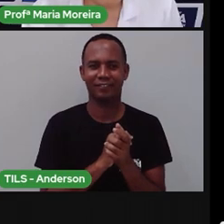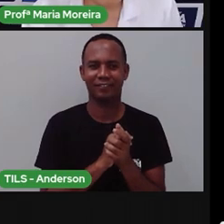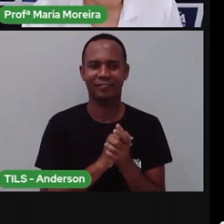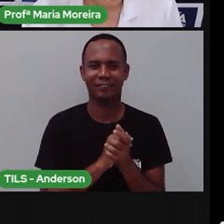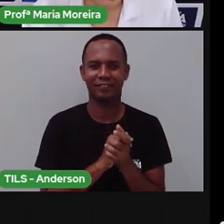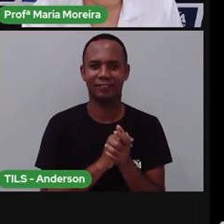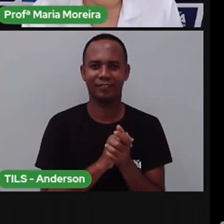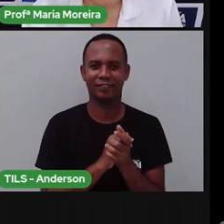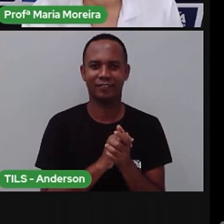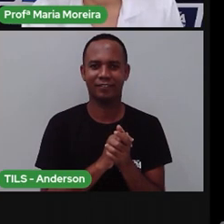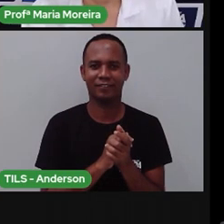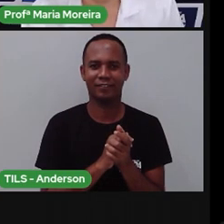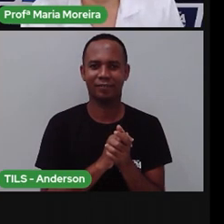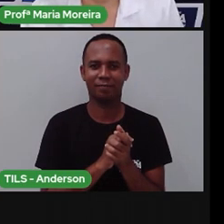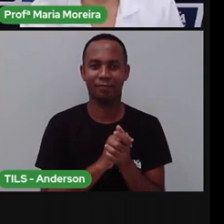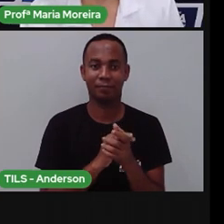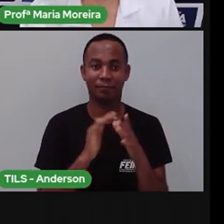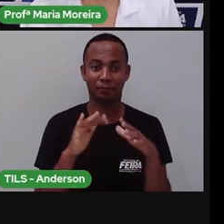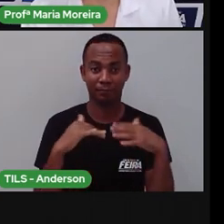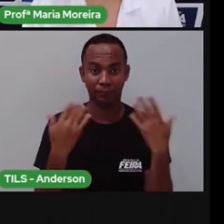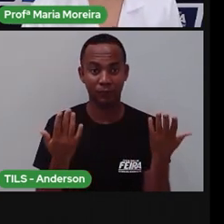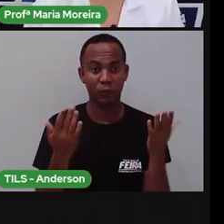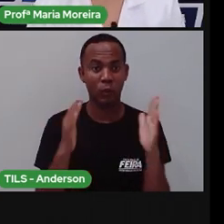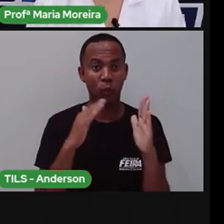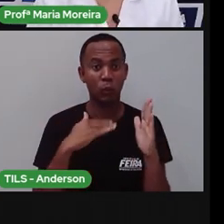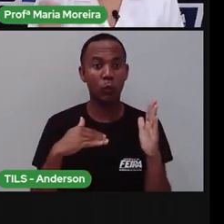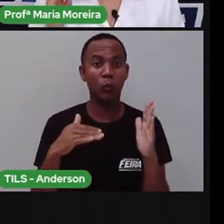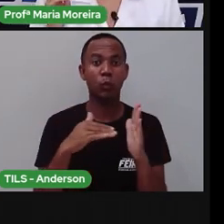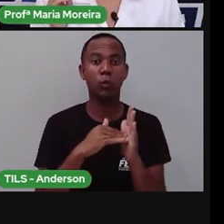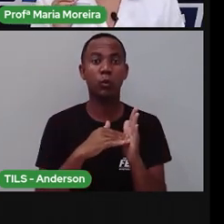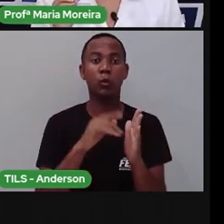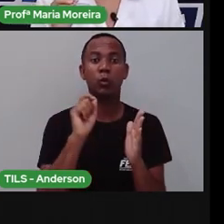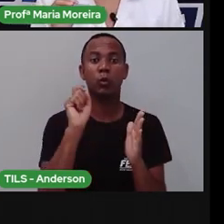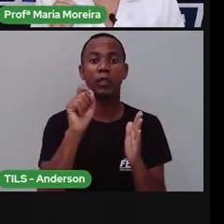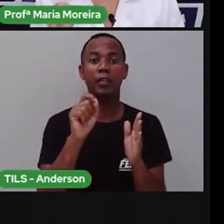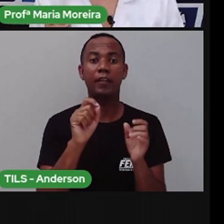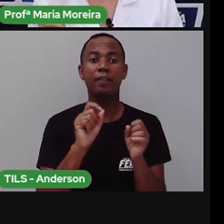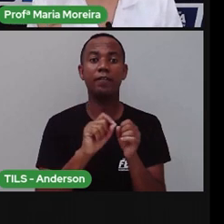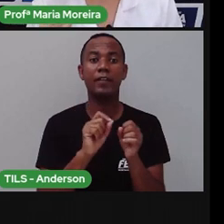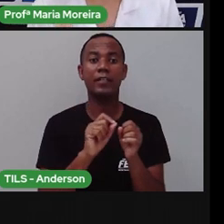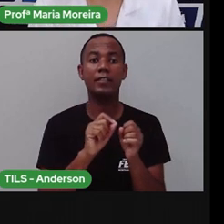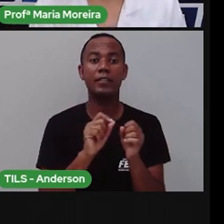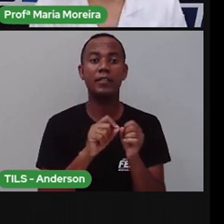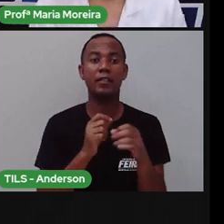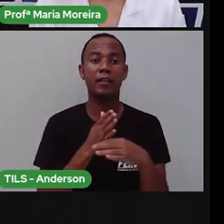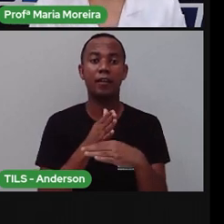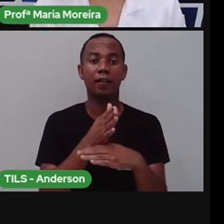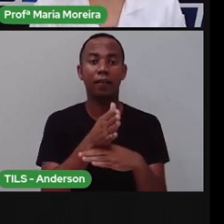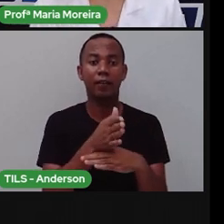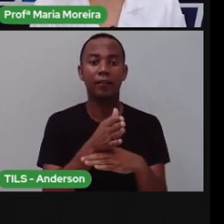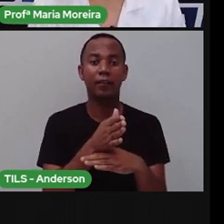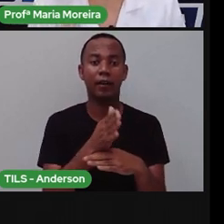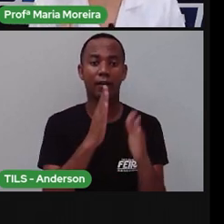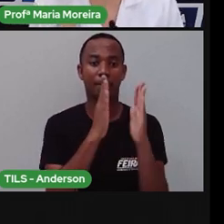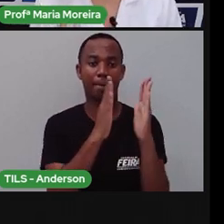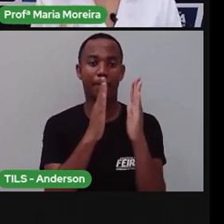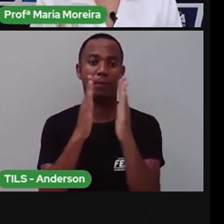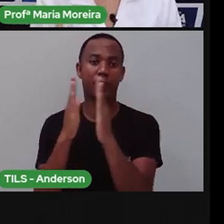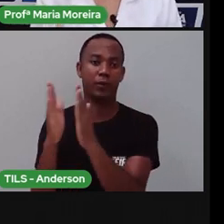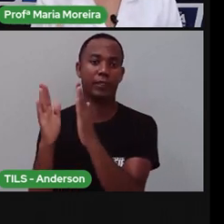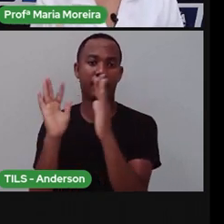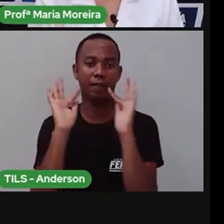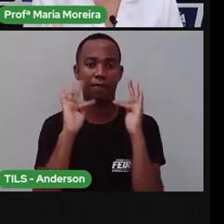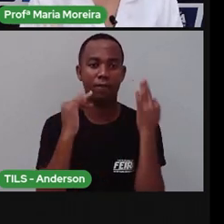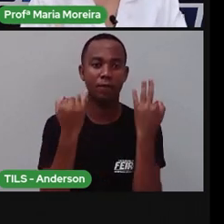passar para o próximo slide. Bom, tudo o que você precisa fazer, né? Para entrar na biblioteca da sua